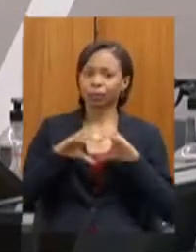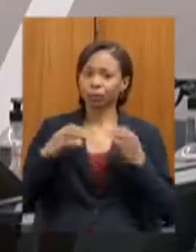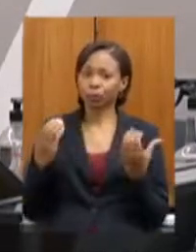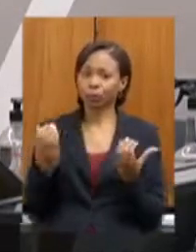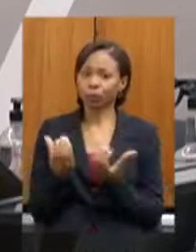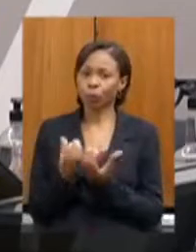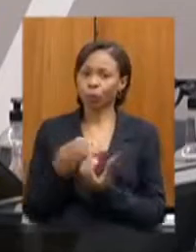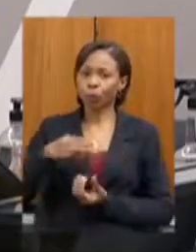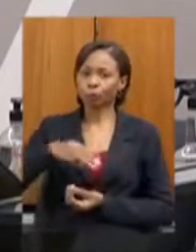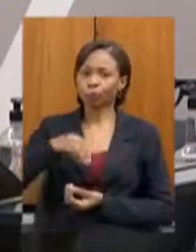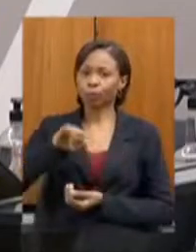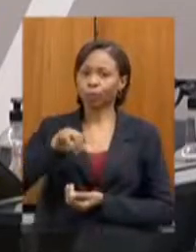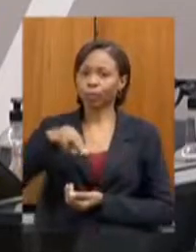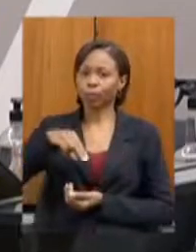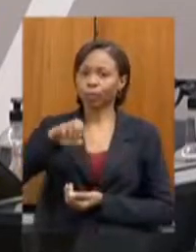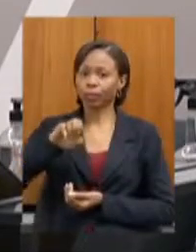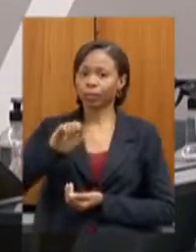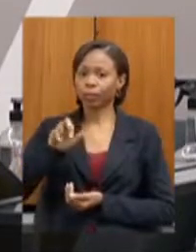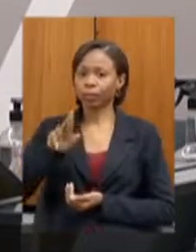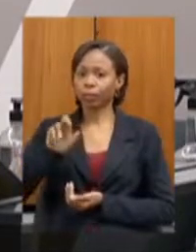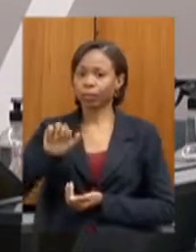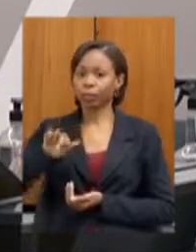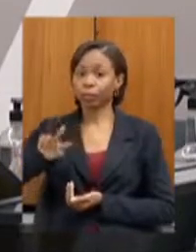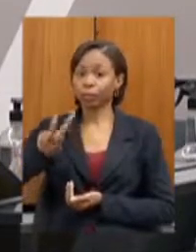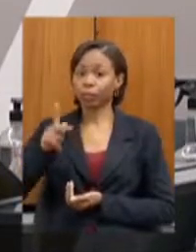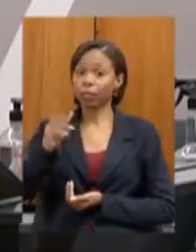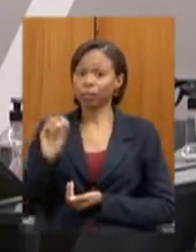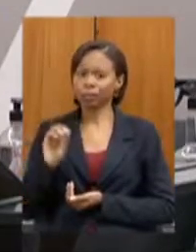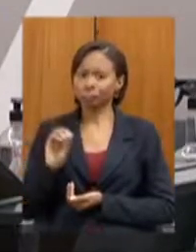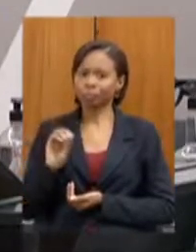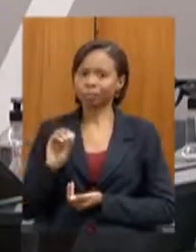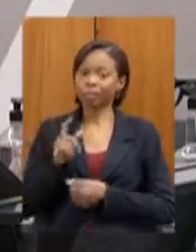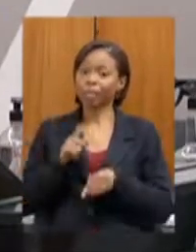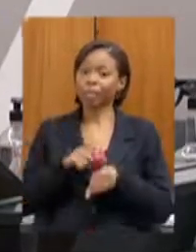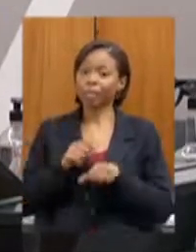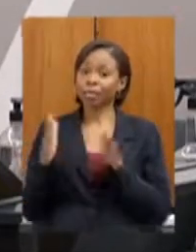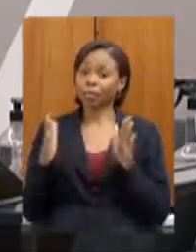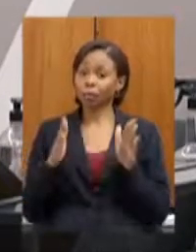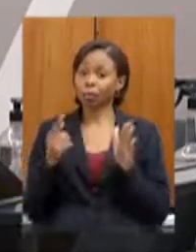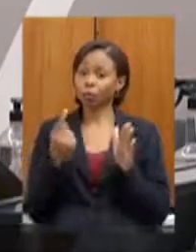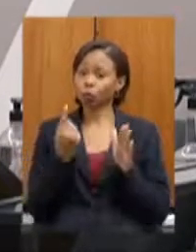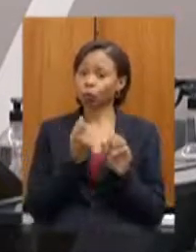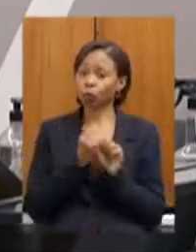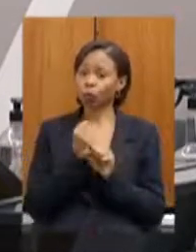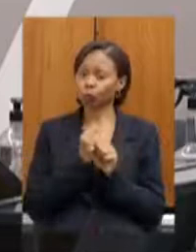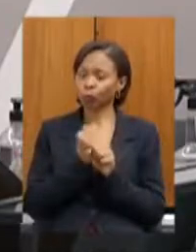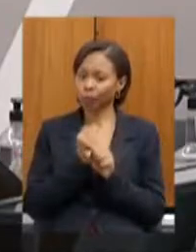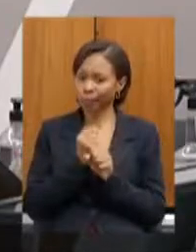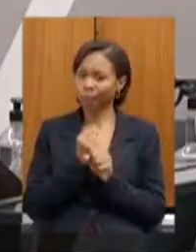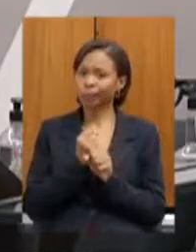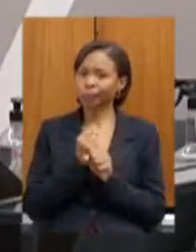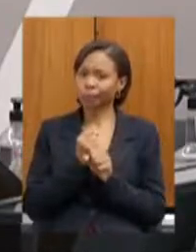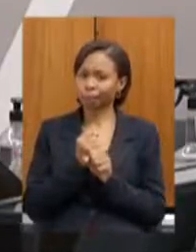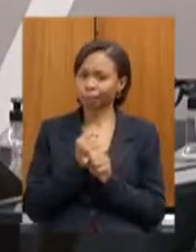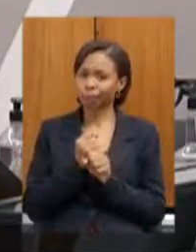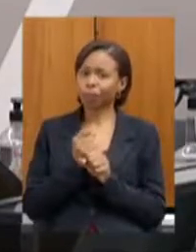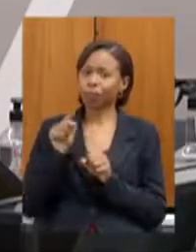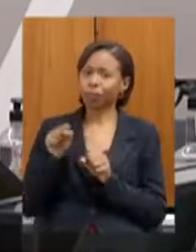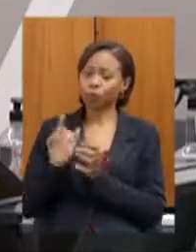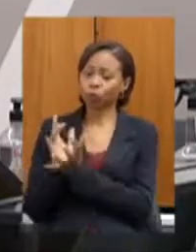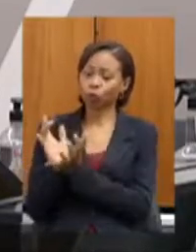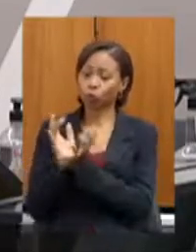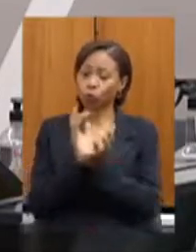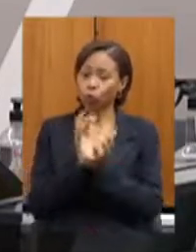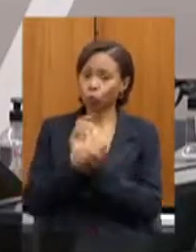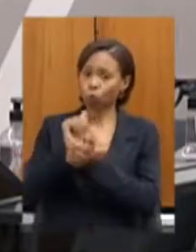solicitamos que esse prazo que o estado deu de um ano após as federações terem